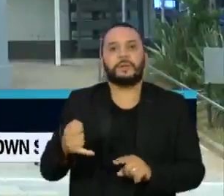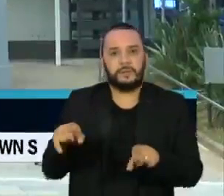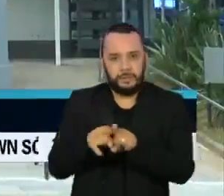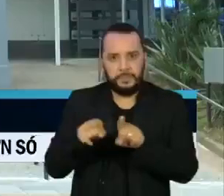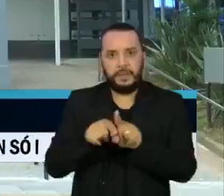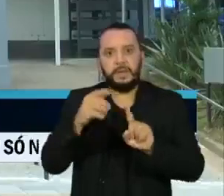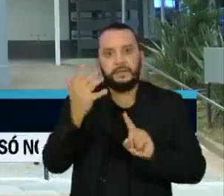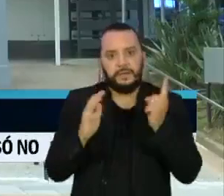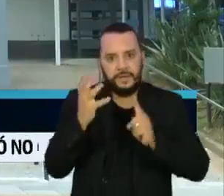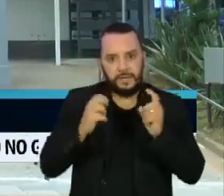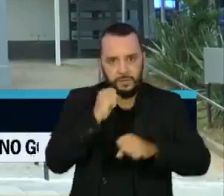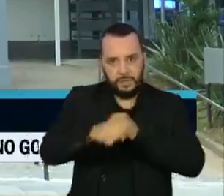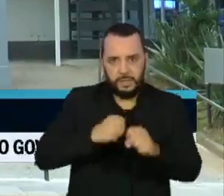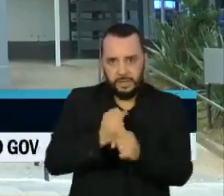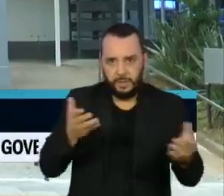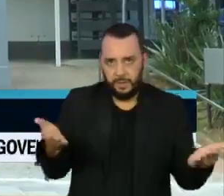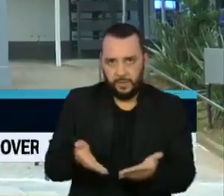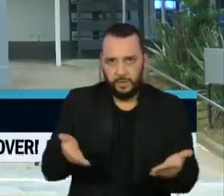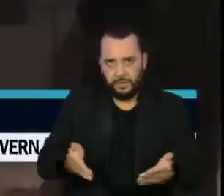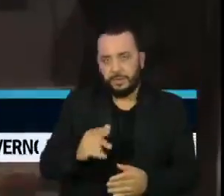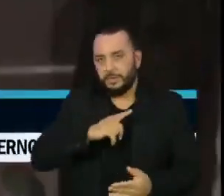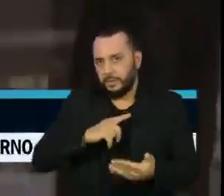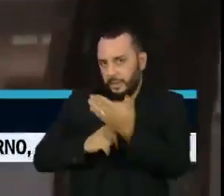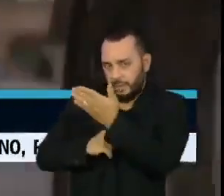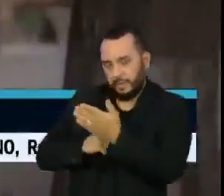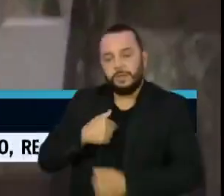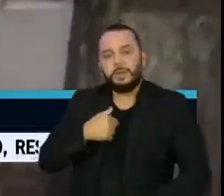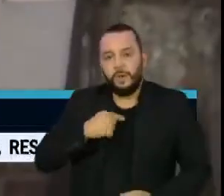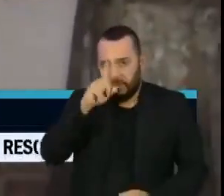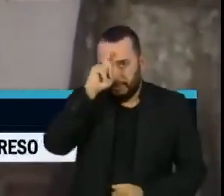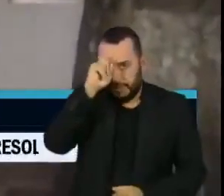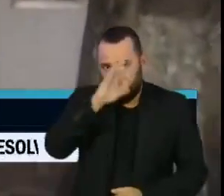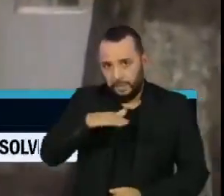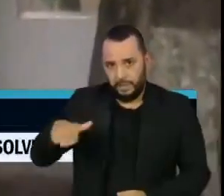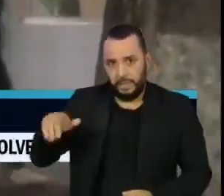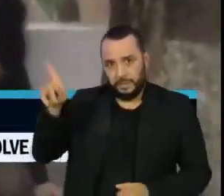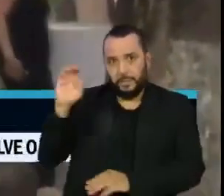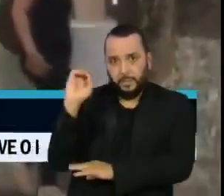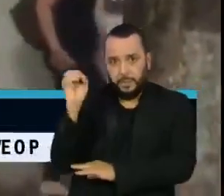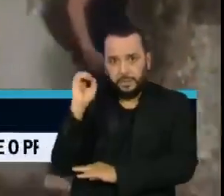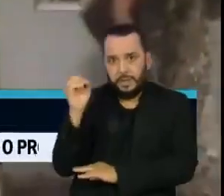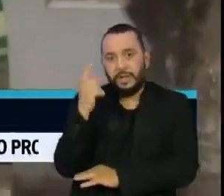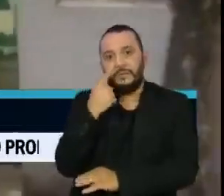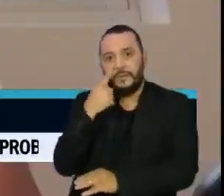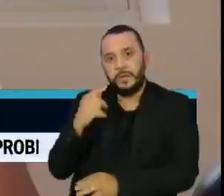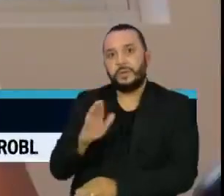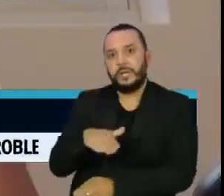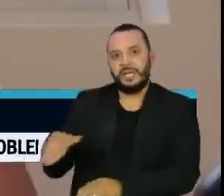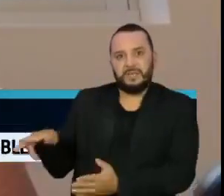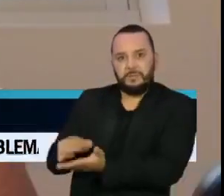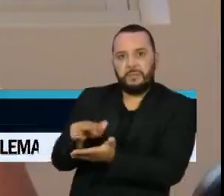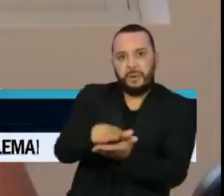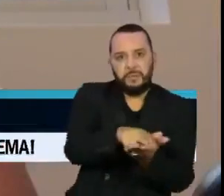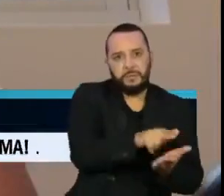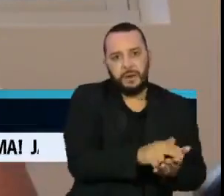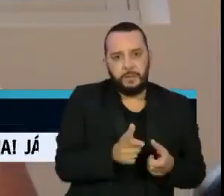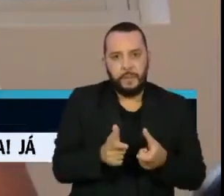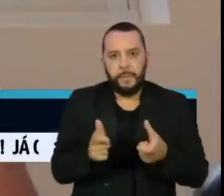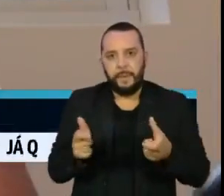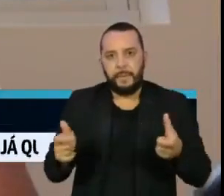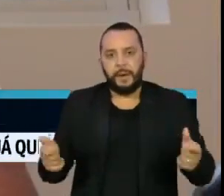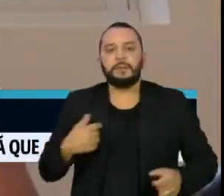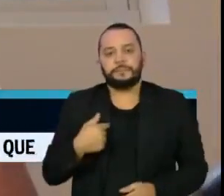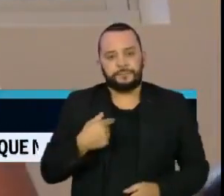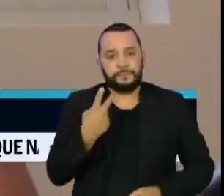ano. Este hospital pediátrico de Porto Alegre sentiu a escalada das internações no período. Nesses dois meses, nós